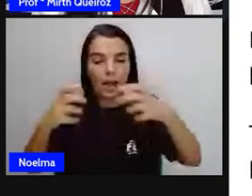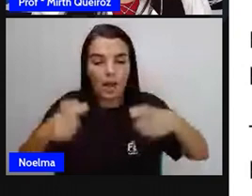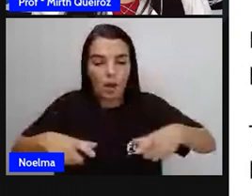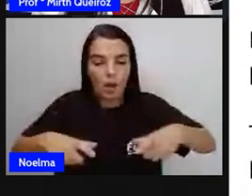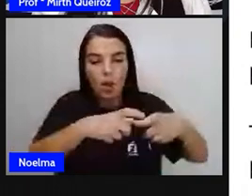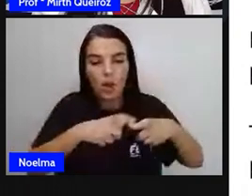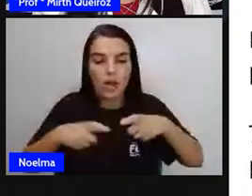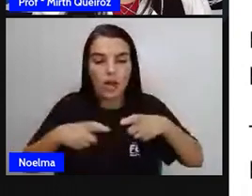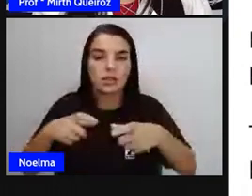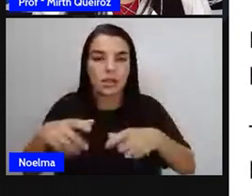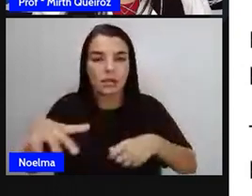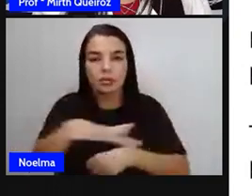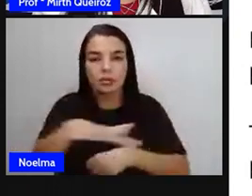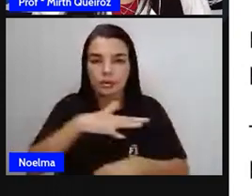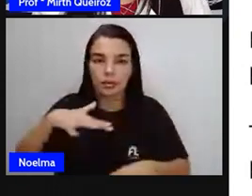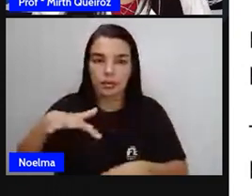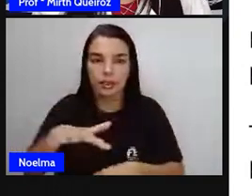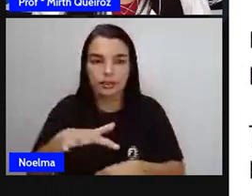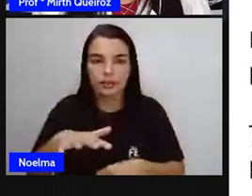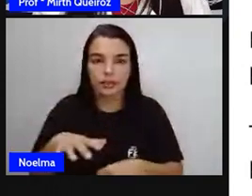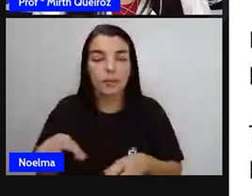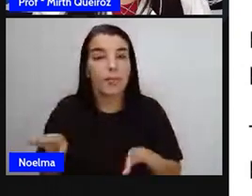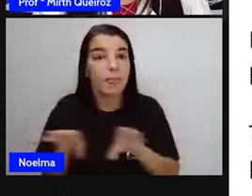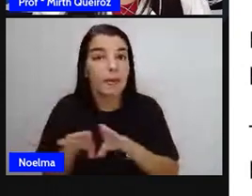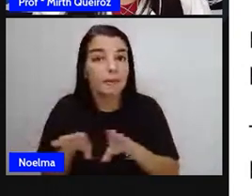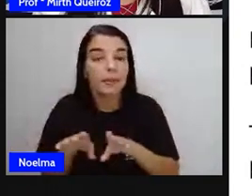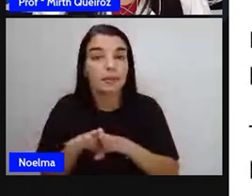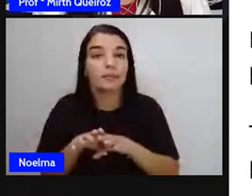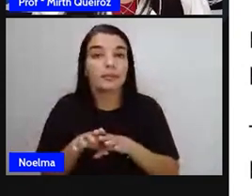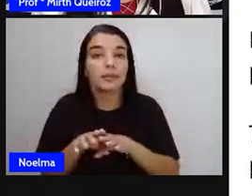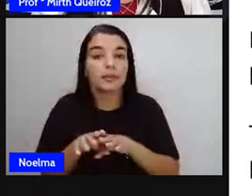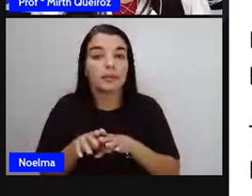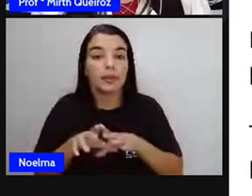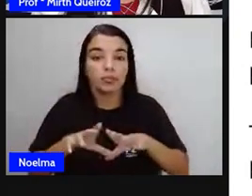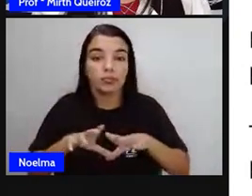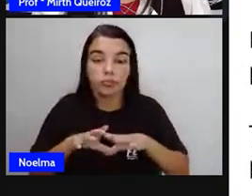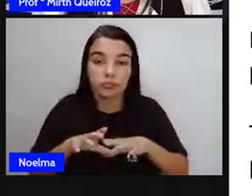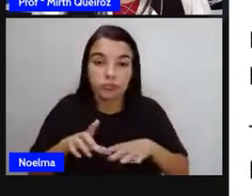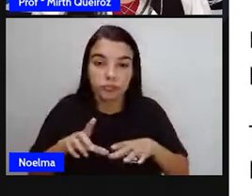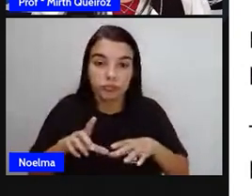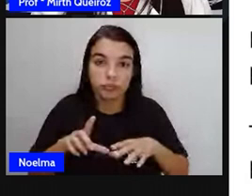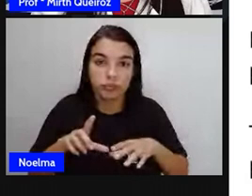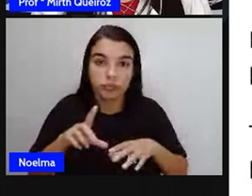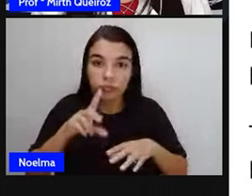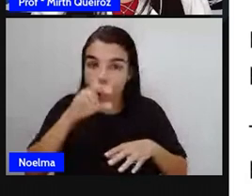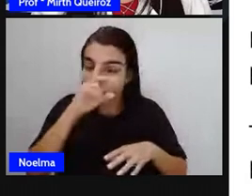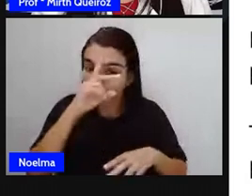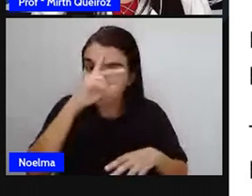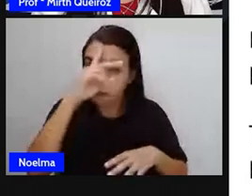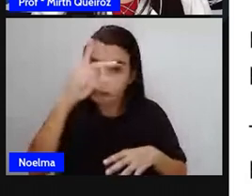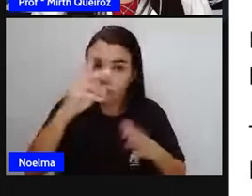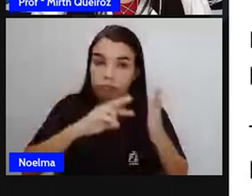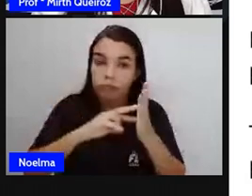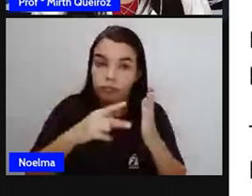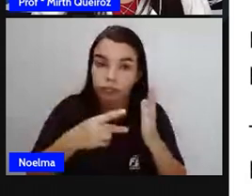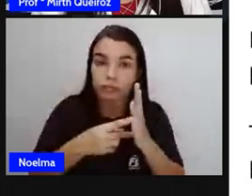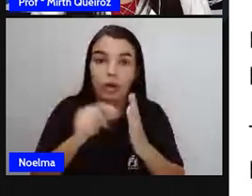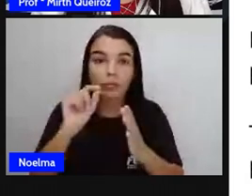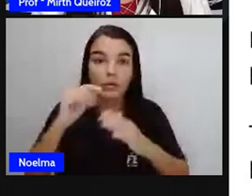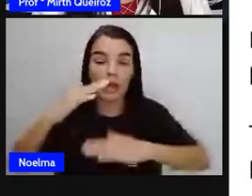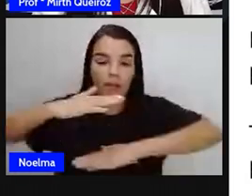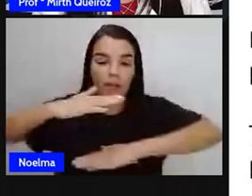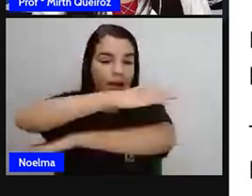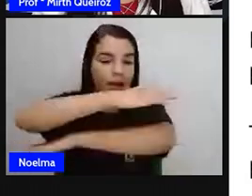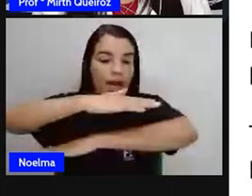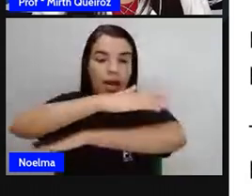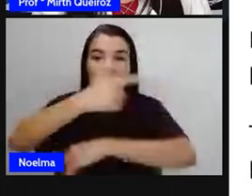Reforçamos o conceito, os conceitos, né? De retas paralelas, que são aquelas que não possuem um ponto